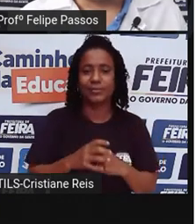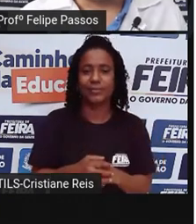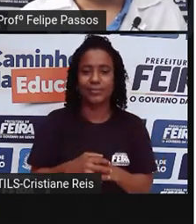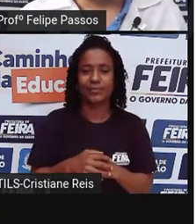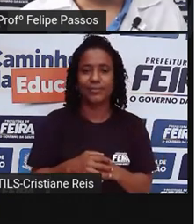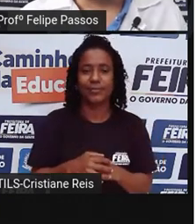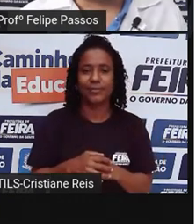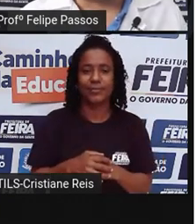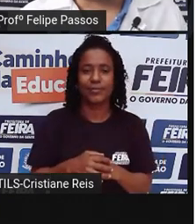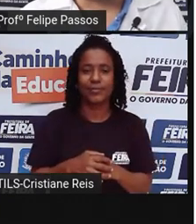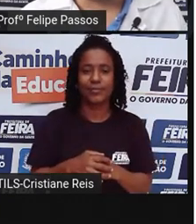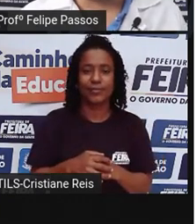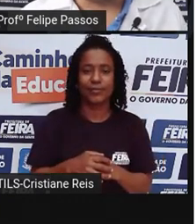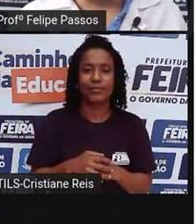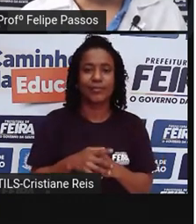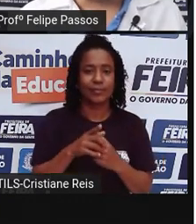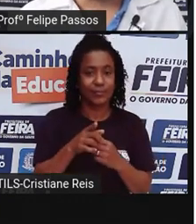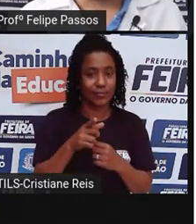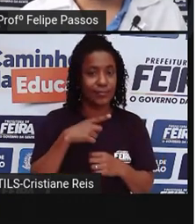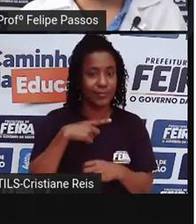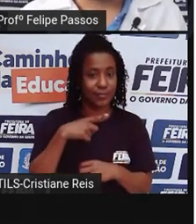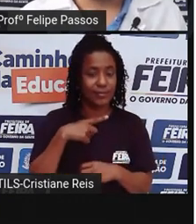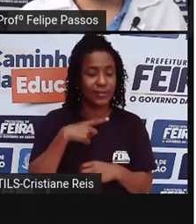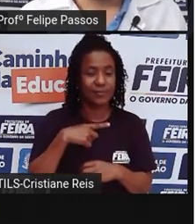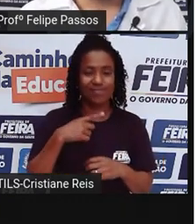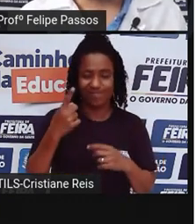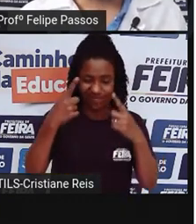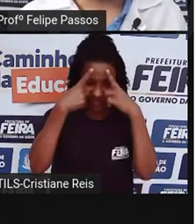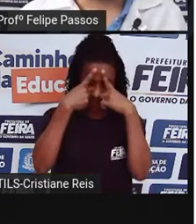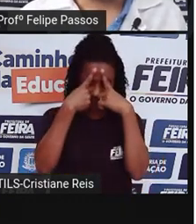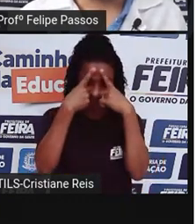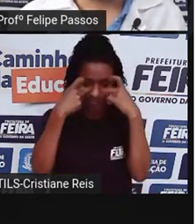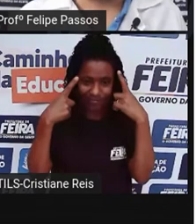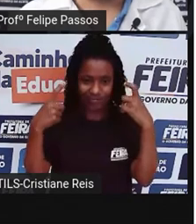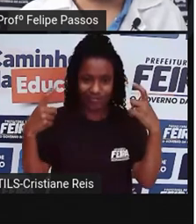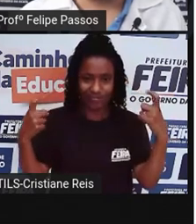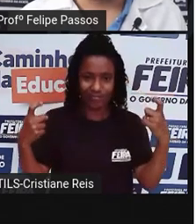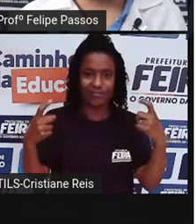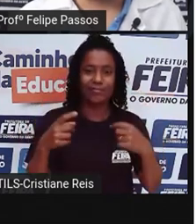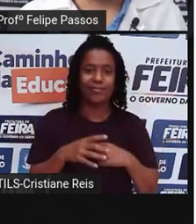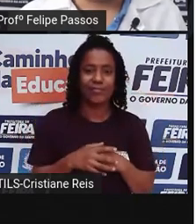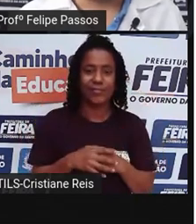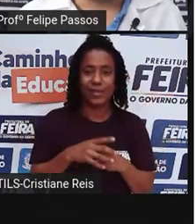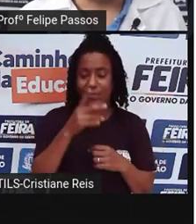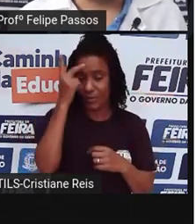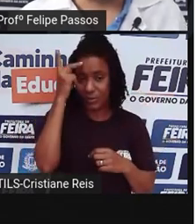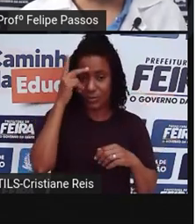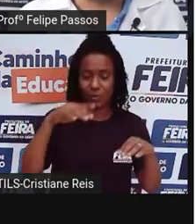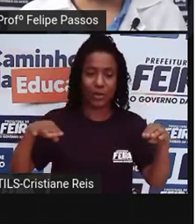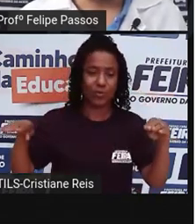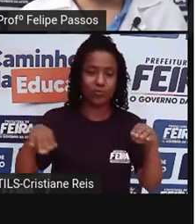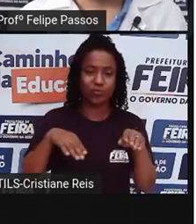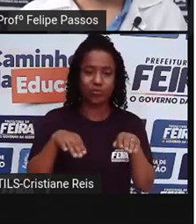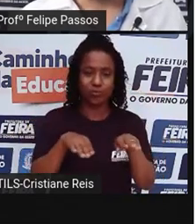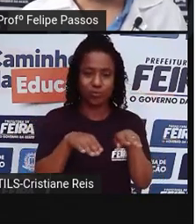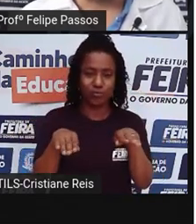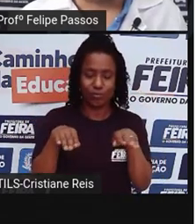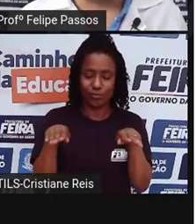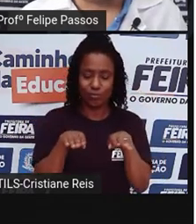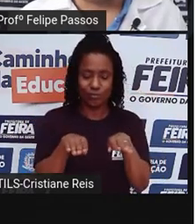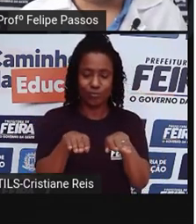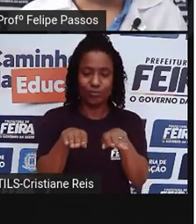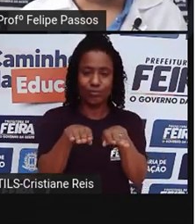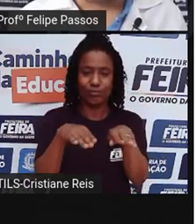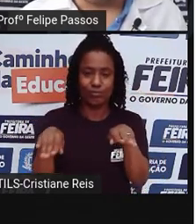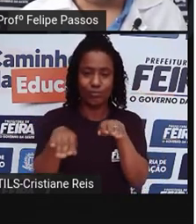se eu não me engano, os mais violentos, né? São esses acidentes envolvendo ultrapassagem, porque acontece o chamado